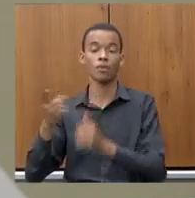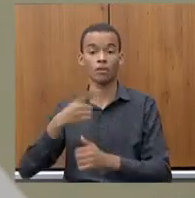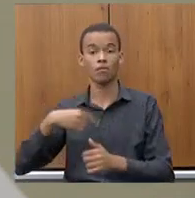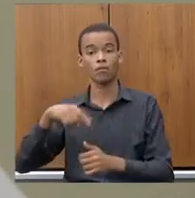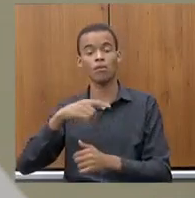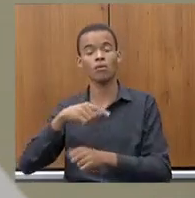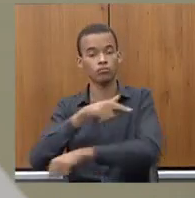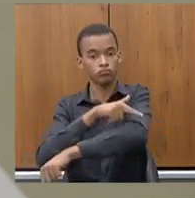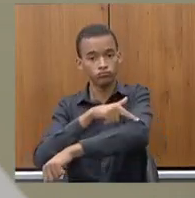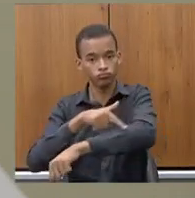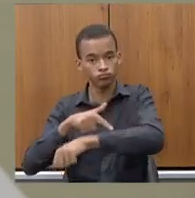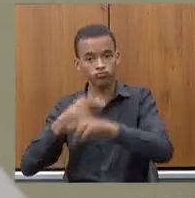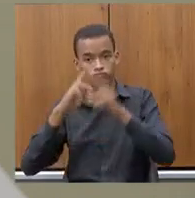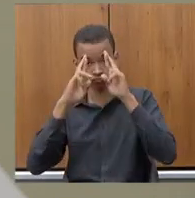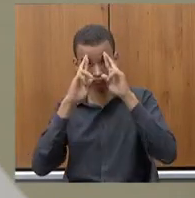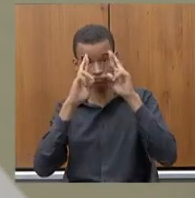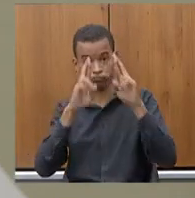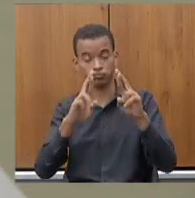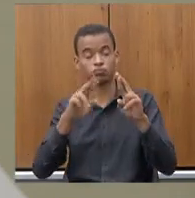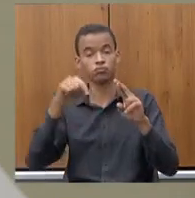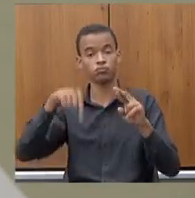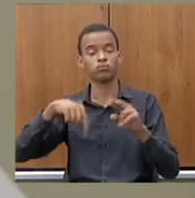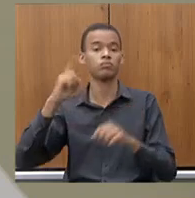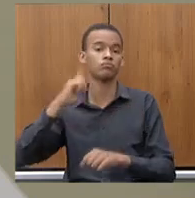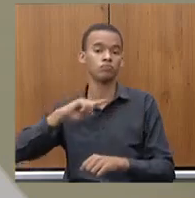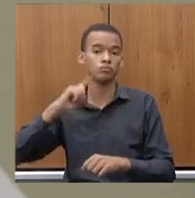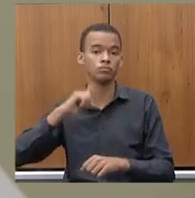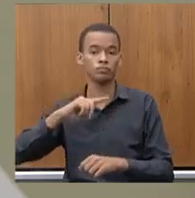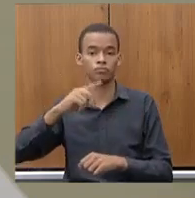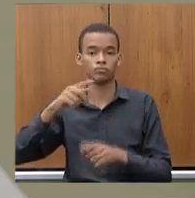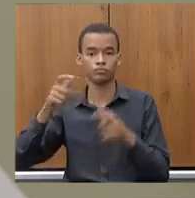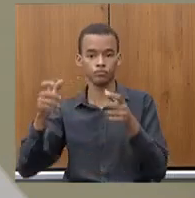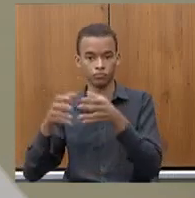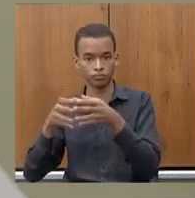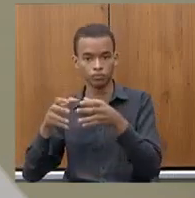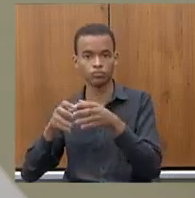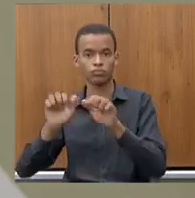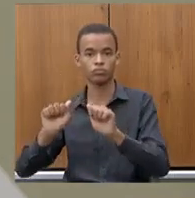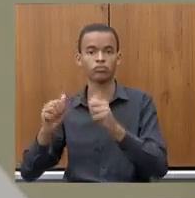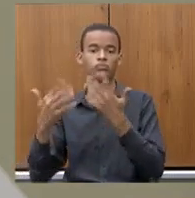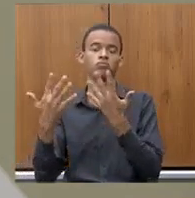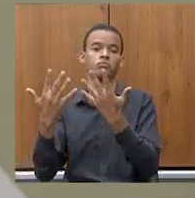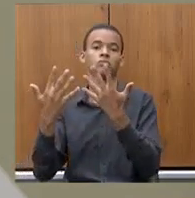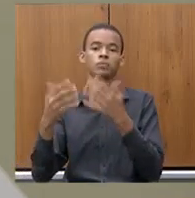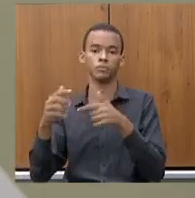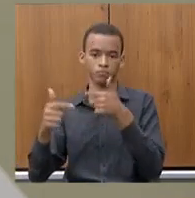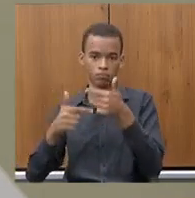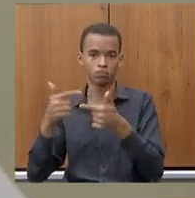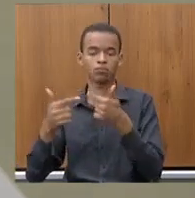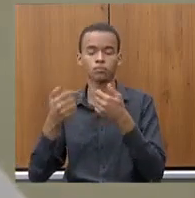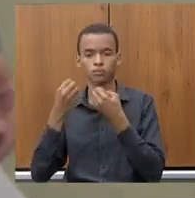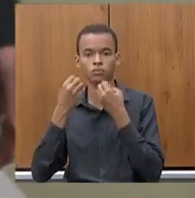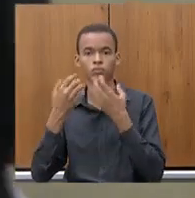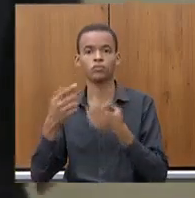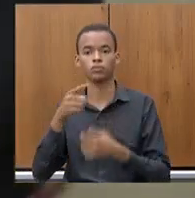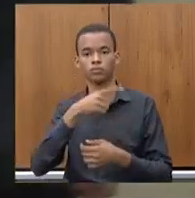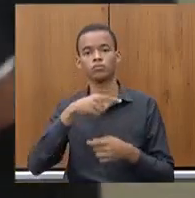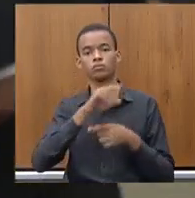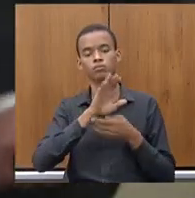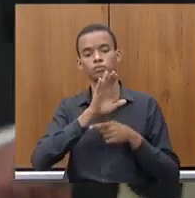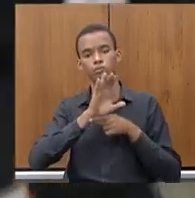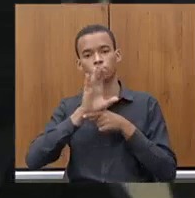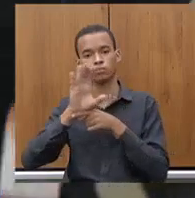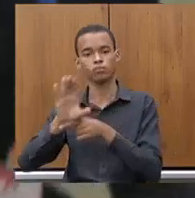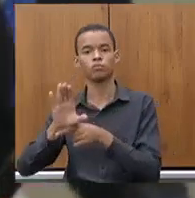muito a força do agro em Minas, e o Minas Trifásico vem justamente para isso. Até agora, nós estamos